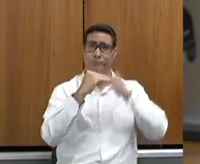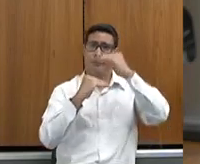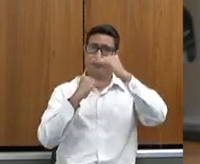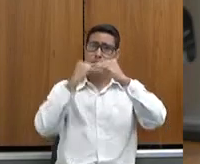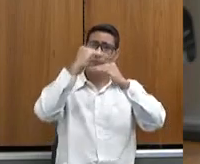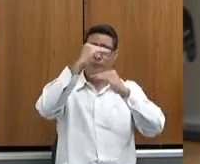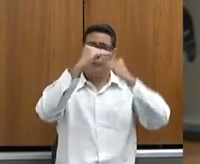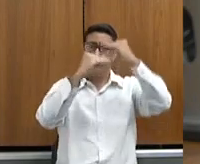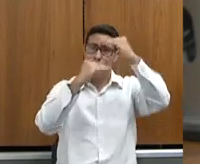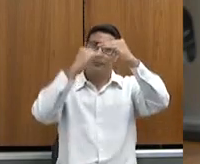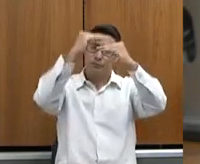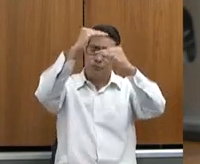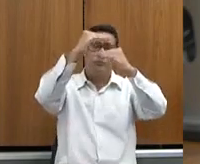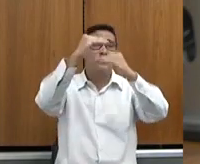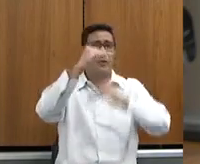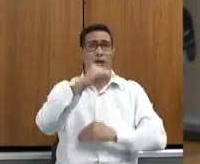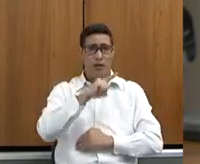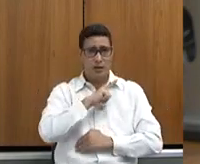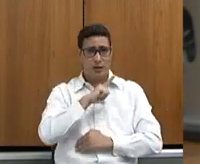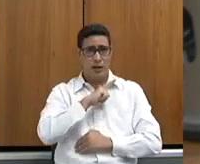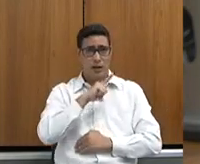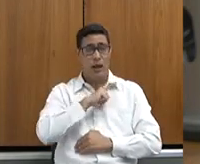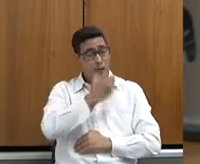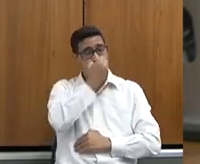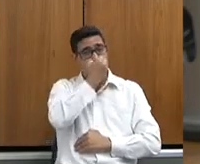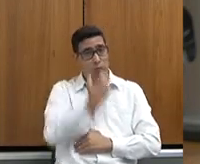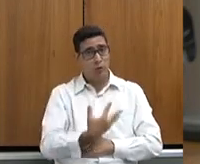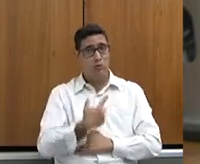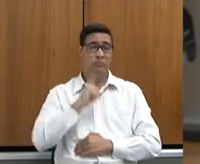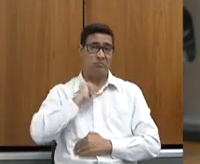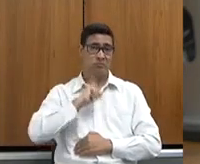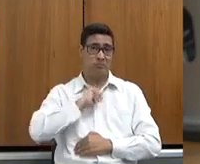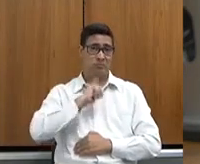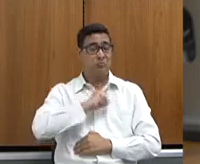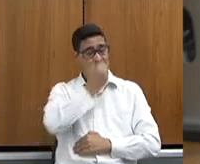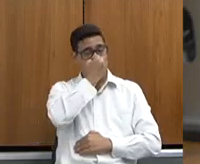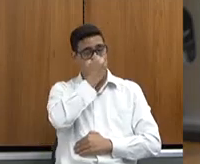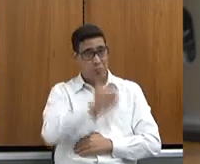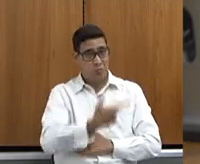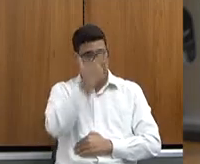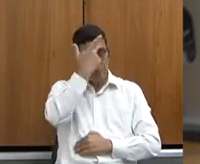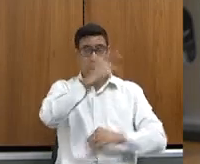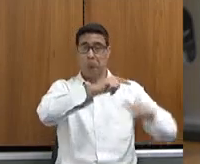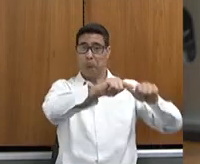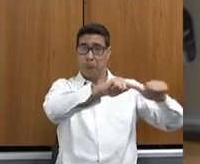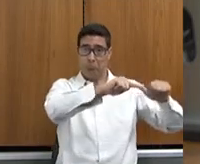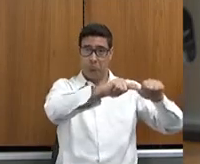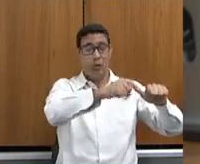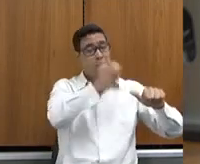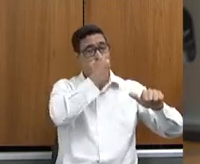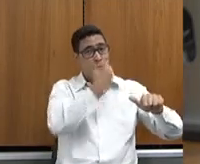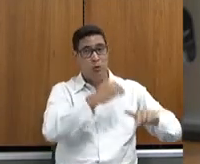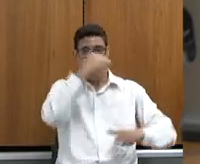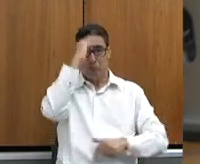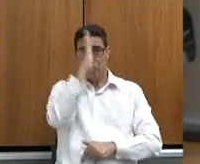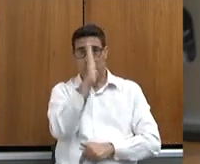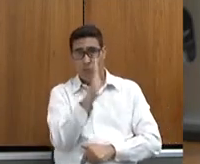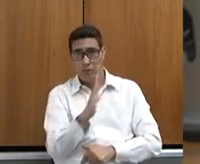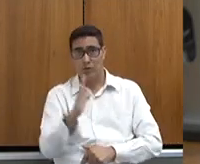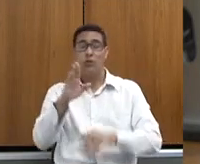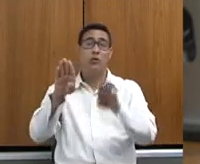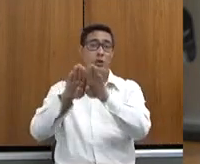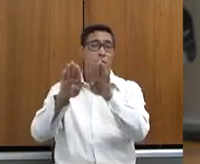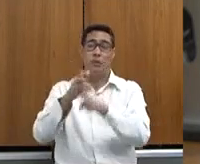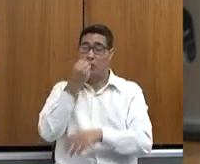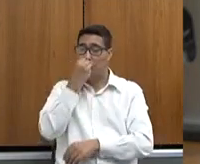que acontece, e que é bom para Minas Gerais, é bom para o produtor, é bom para o Brasil, e é bom para o consumidor também, que está aprendendo a